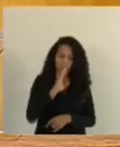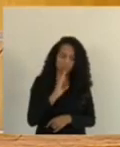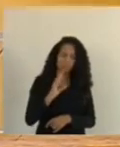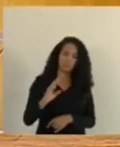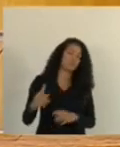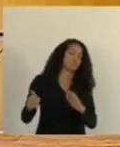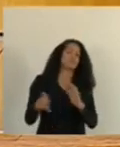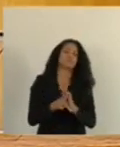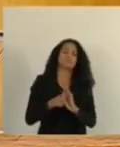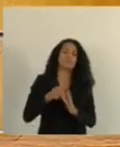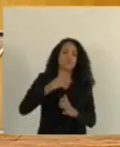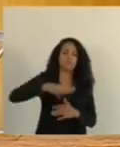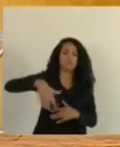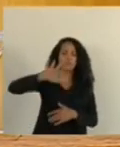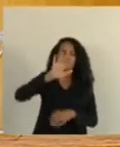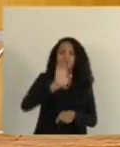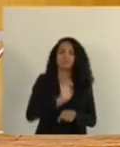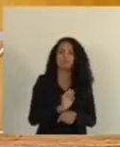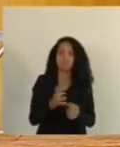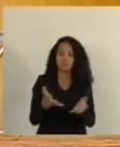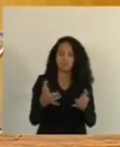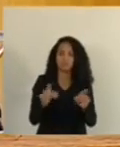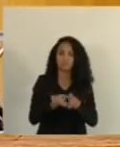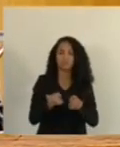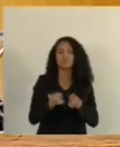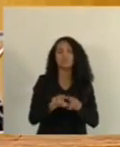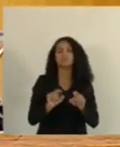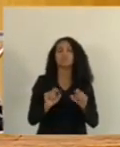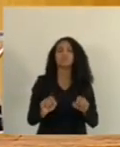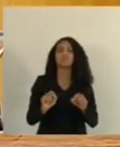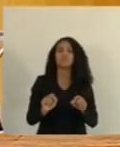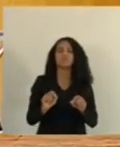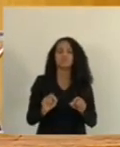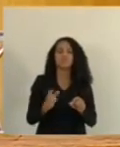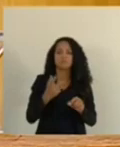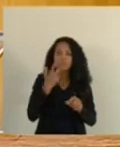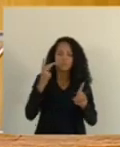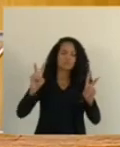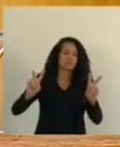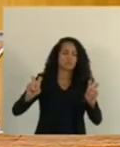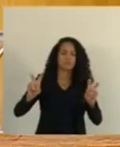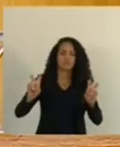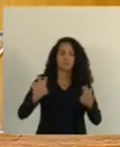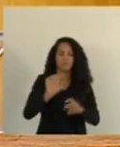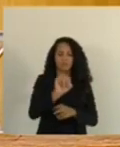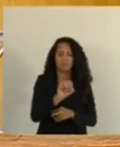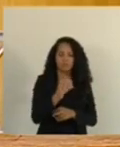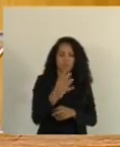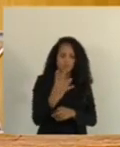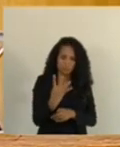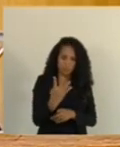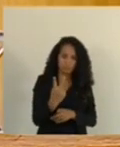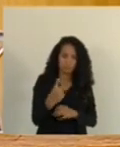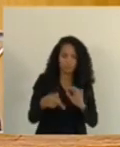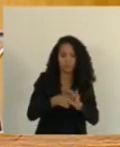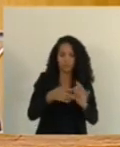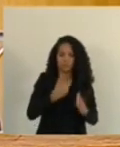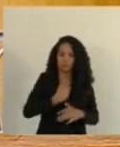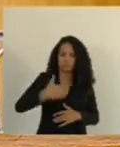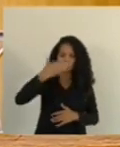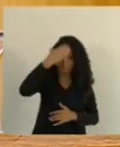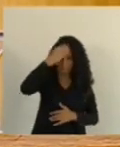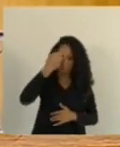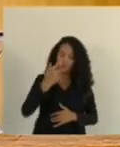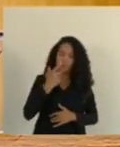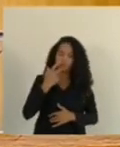do Estado. E eu queria também falar sobre a mensagem 042 do Governo do Estado, encaminhando o veto